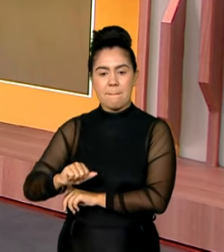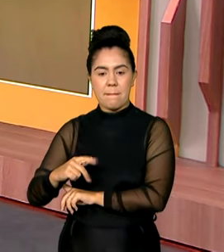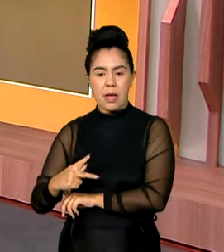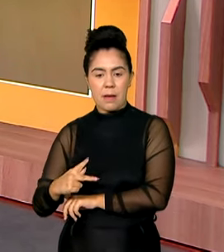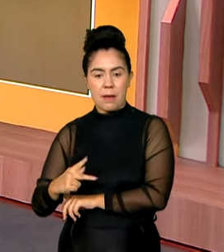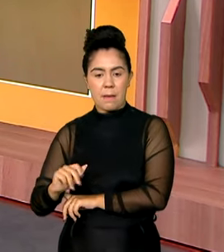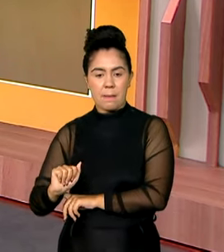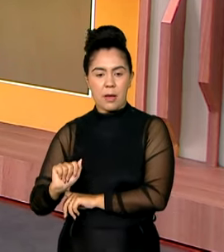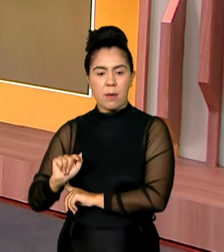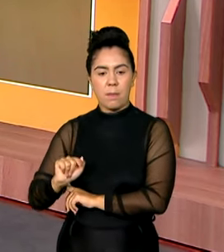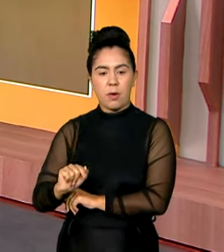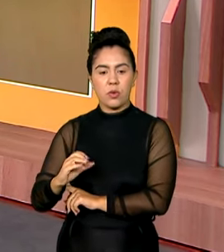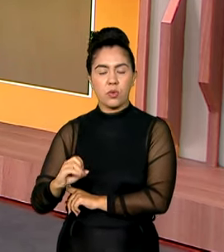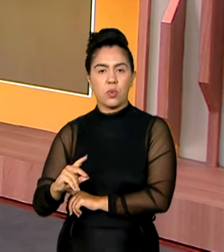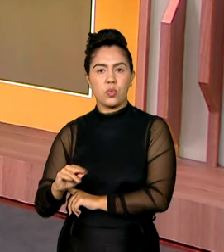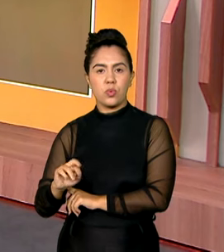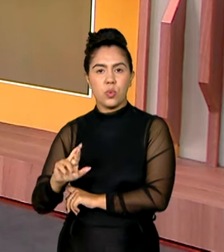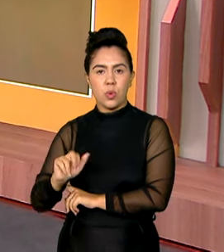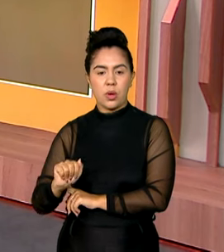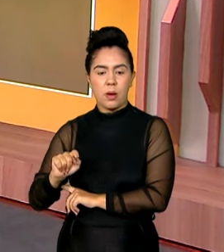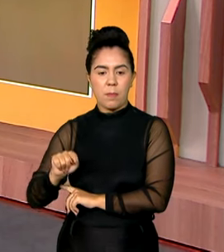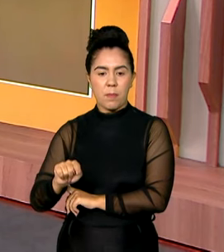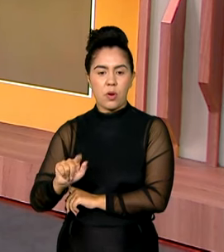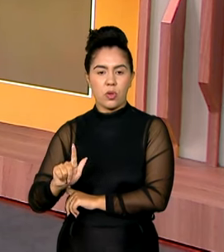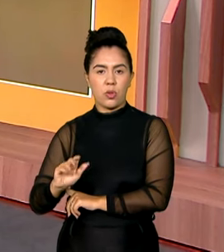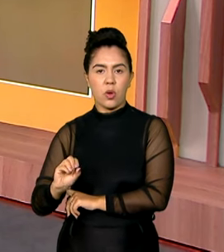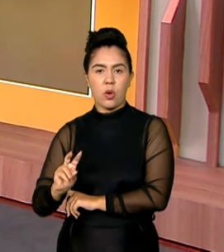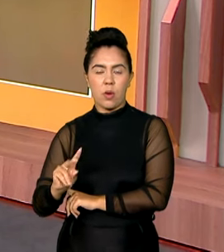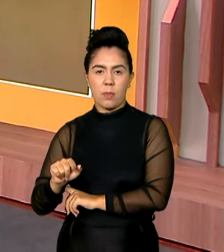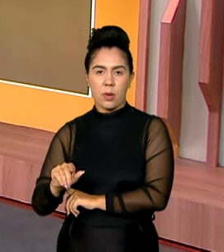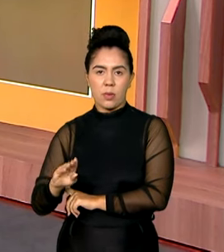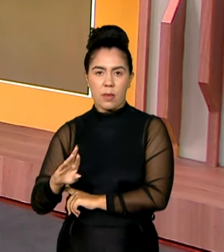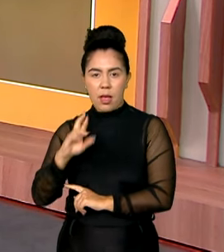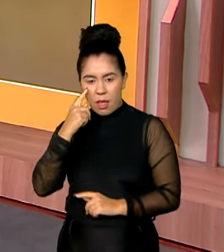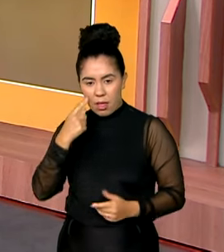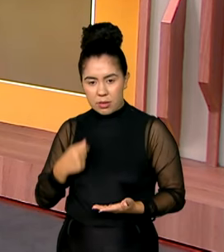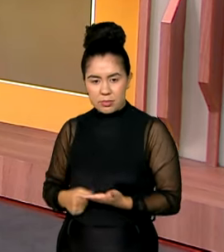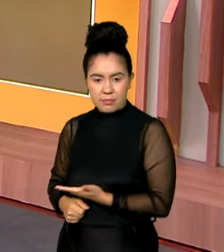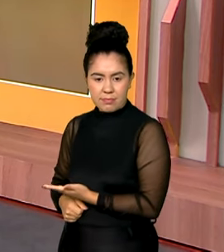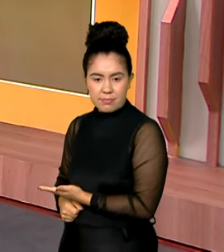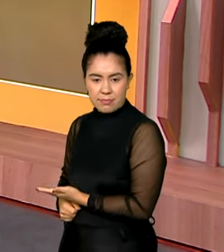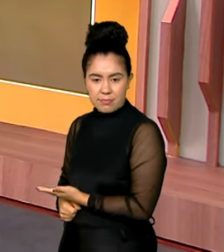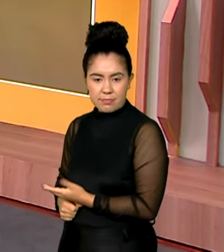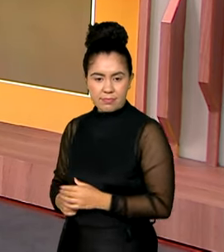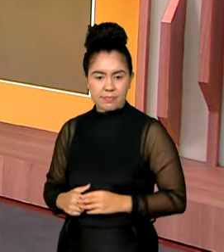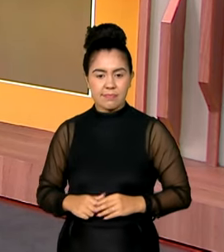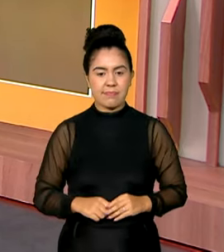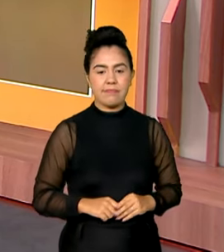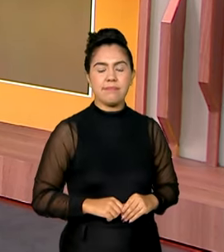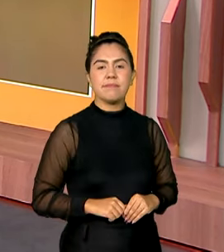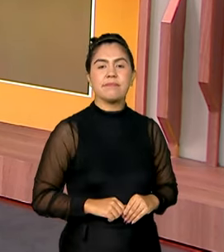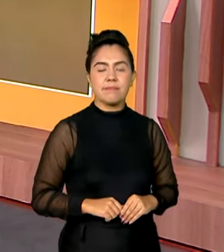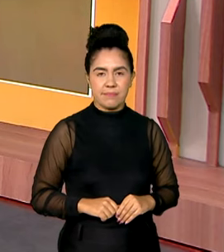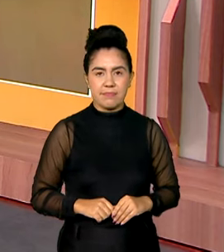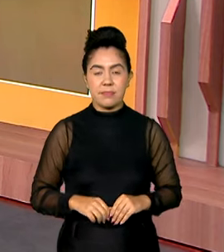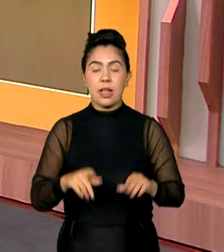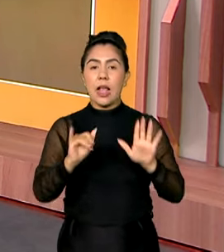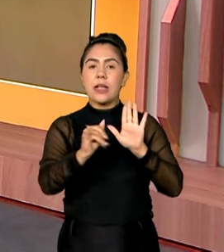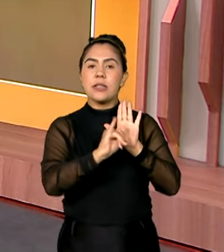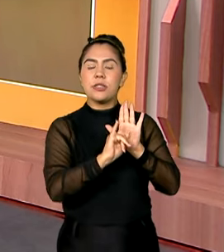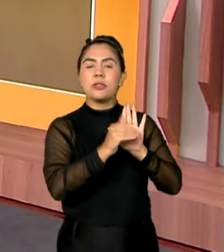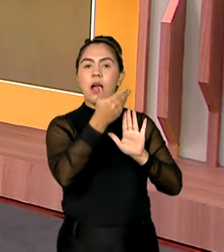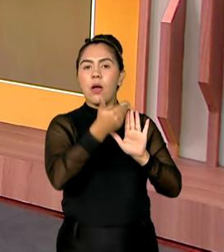.gov.br, não é isso? Agora, secretário, além de apoiar as rádios comunitárias, claro, esse edital também vai ajudar